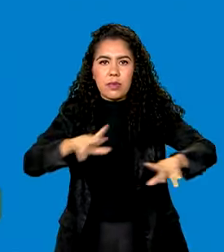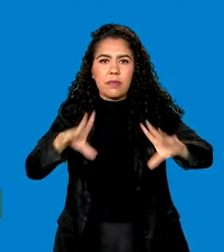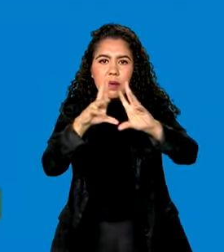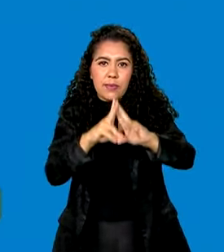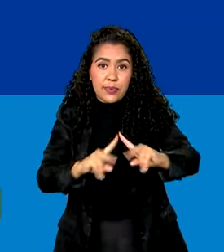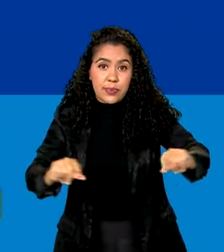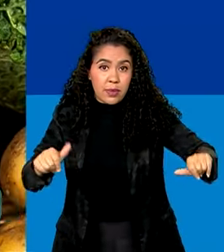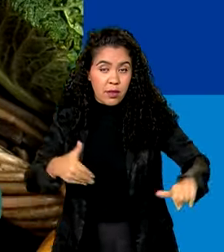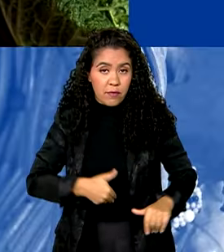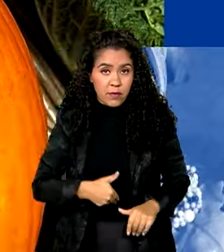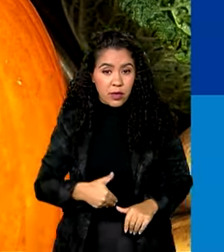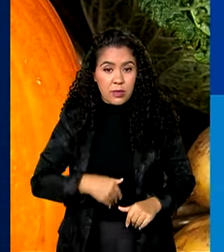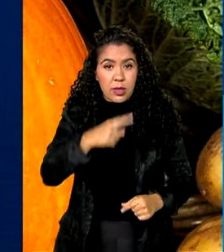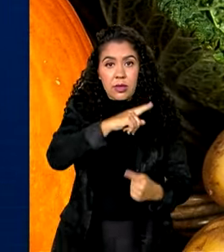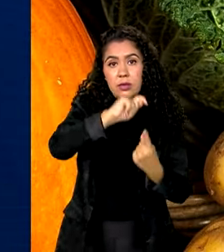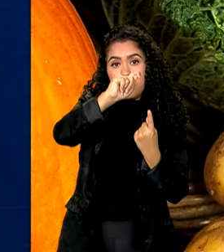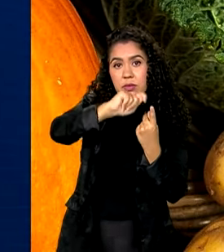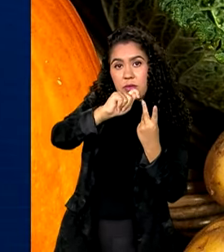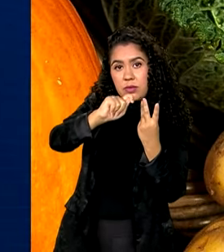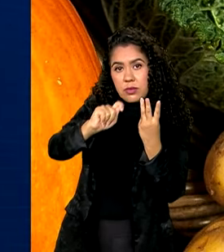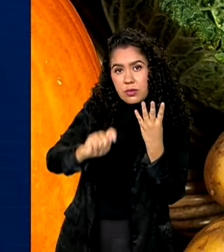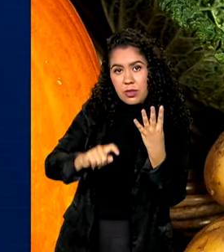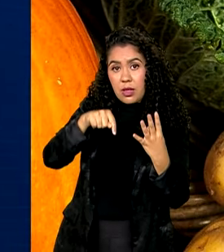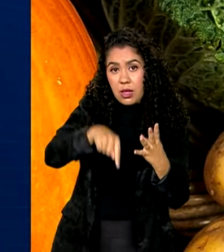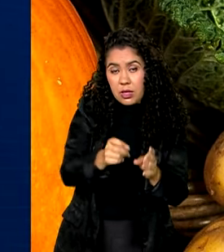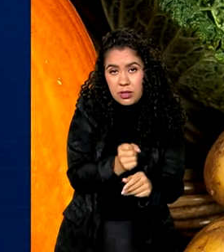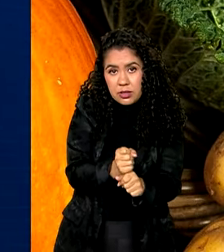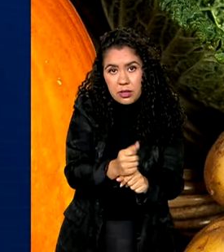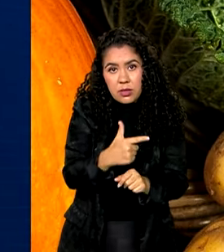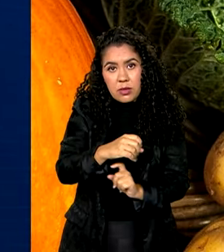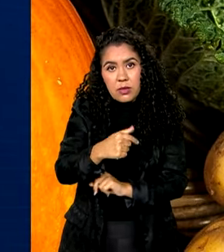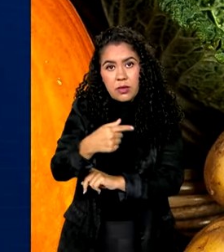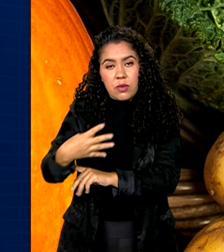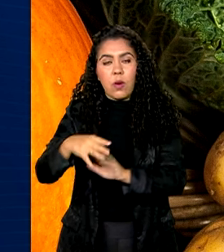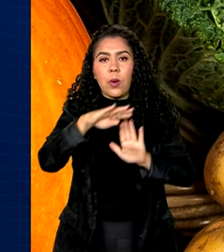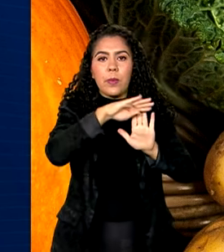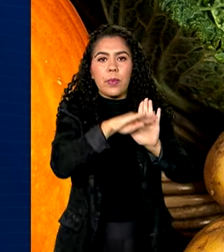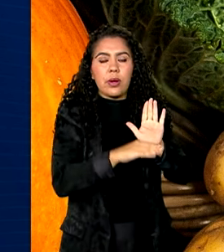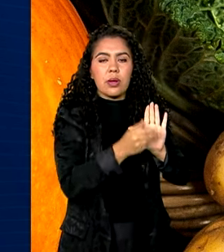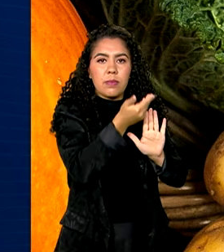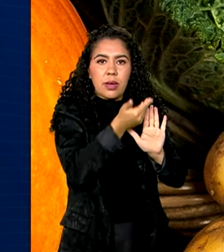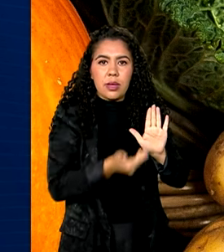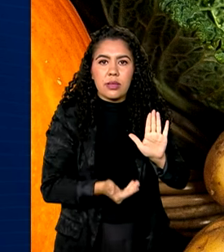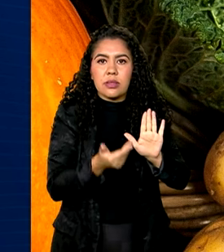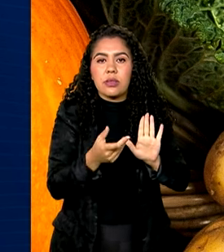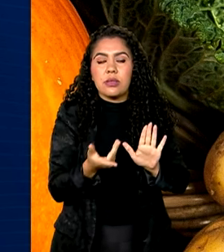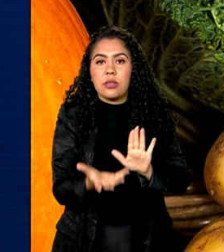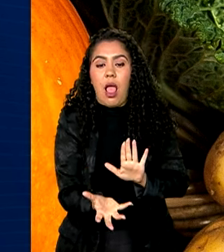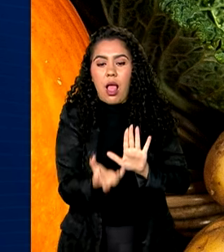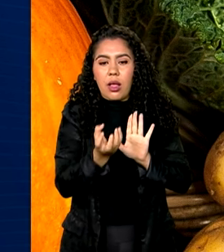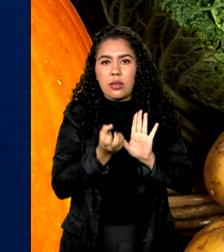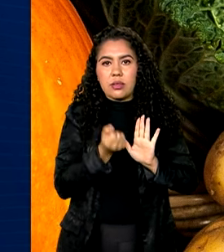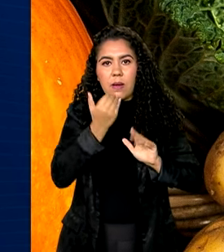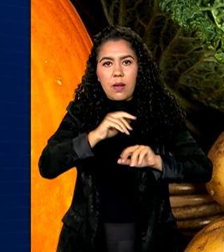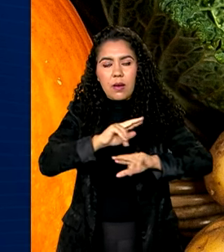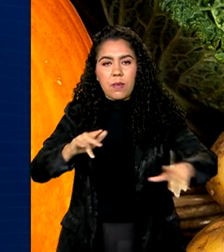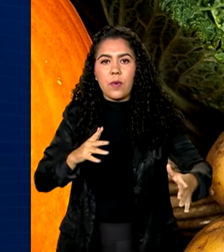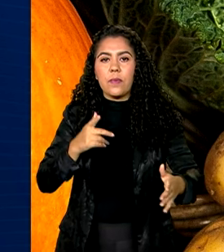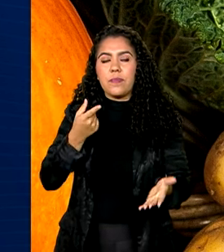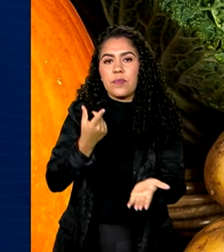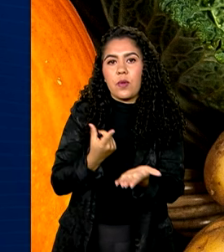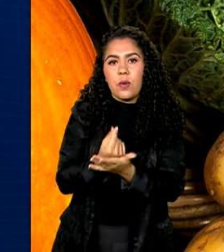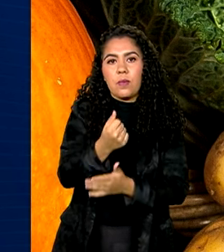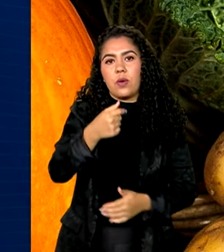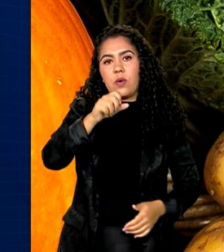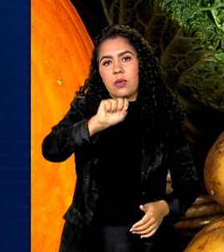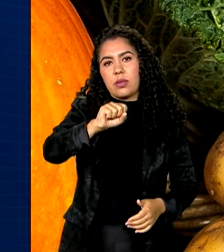Nos primeiros quatro meses deste ano, o Programa de Aquisição de Alimentos comprou mais de 84 milhões